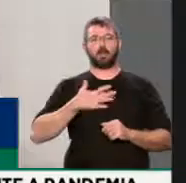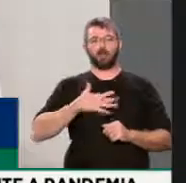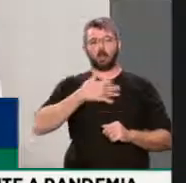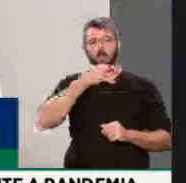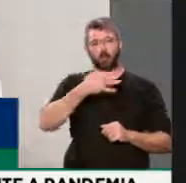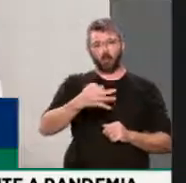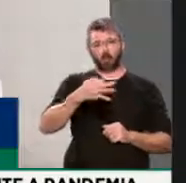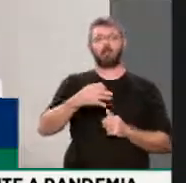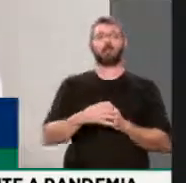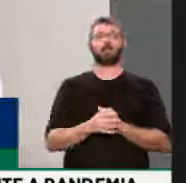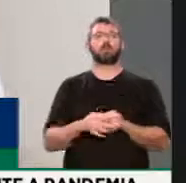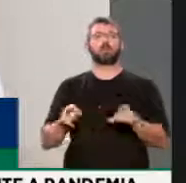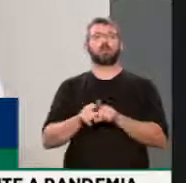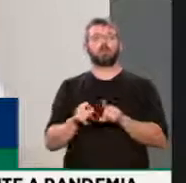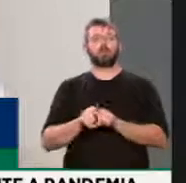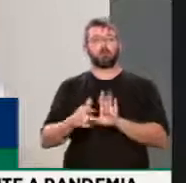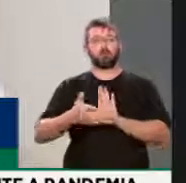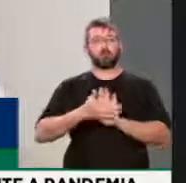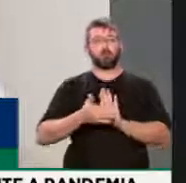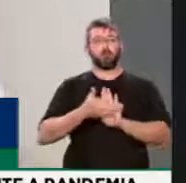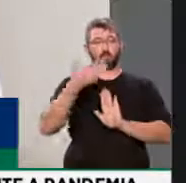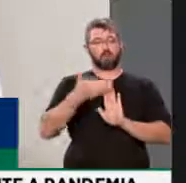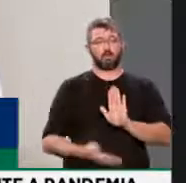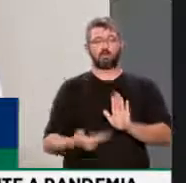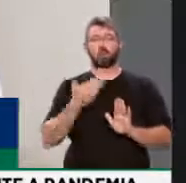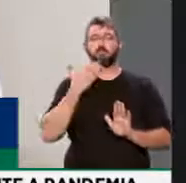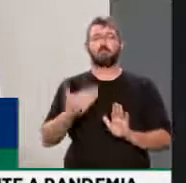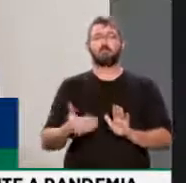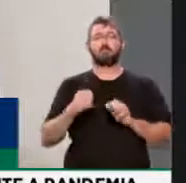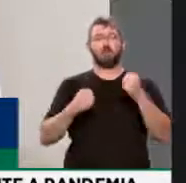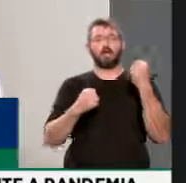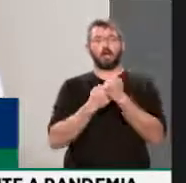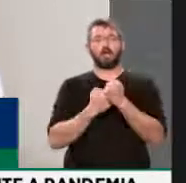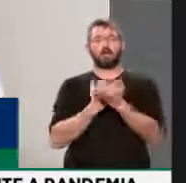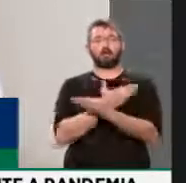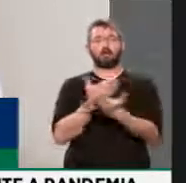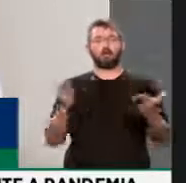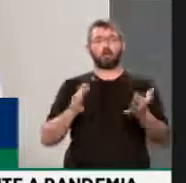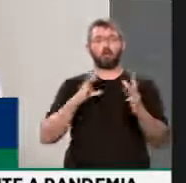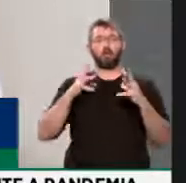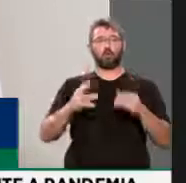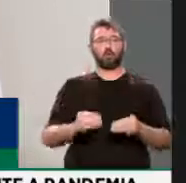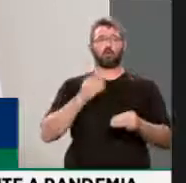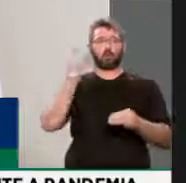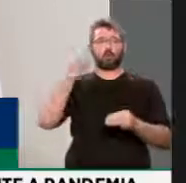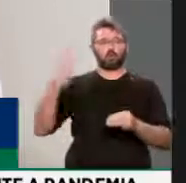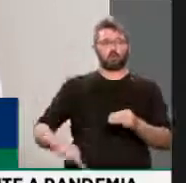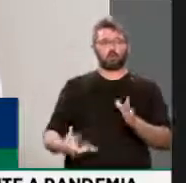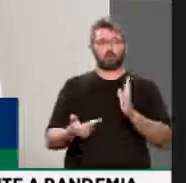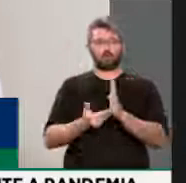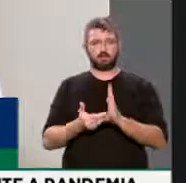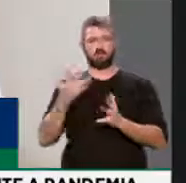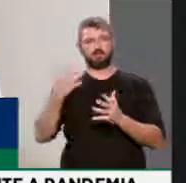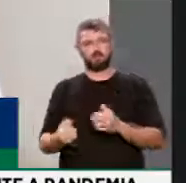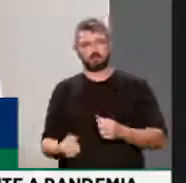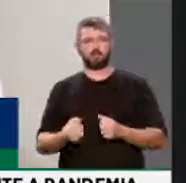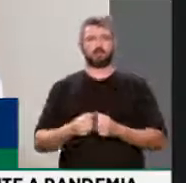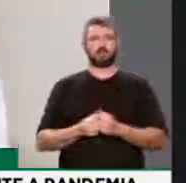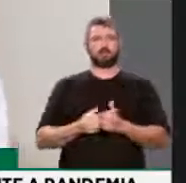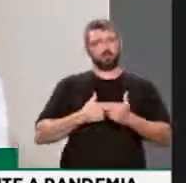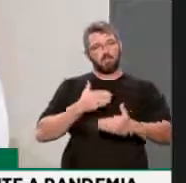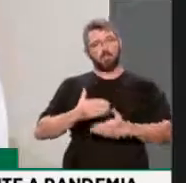e esta proposição pedindo o apoio de todos os parlamentares dessa casa, para que a gente possa